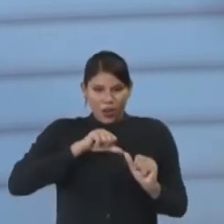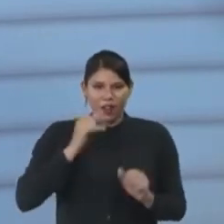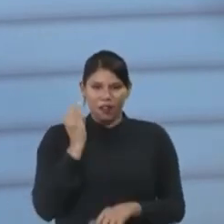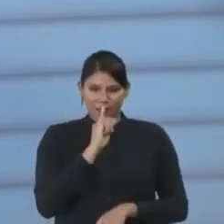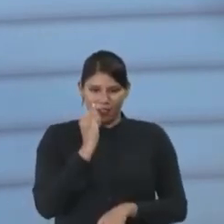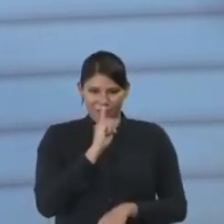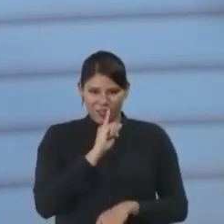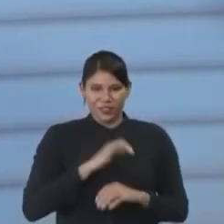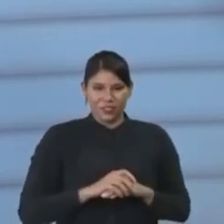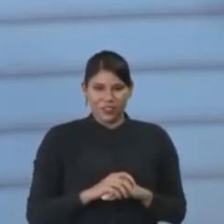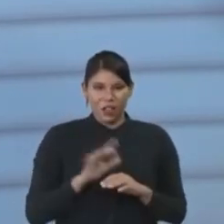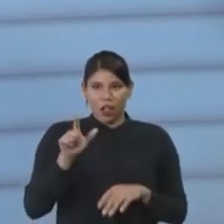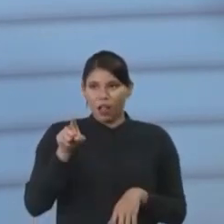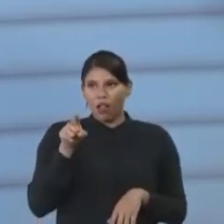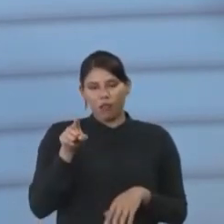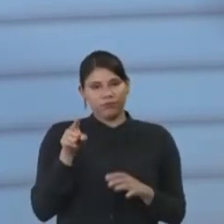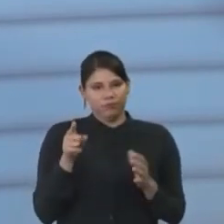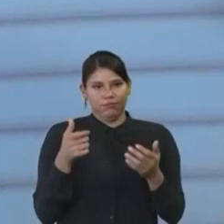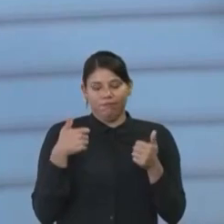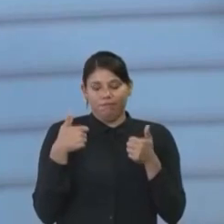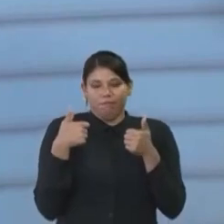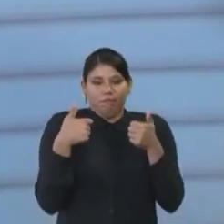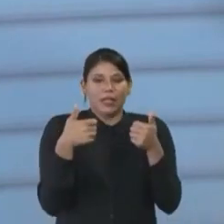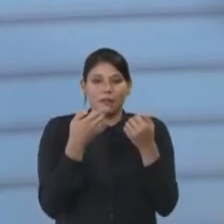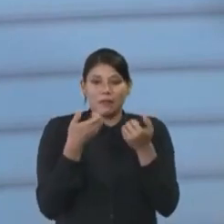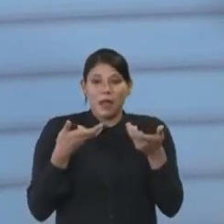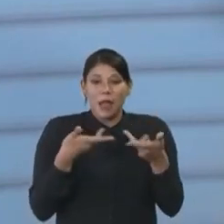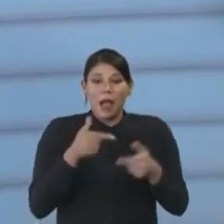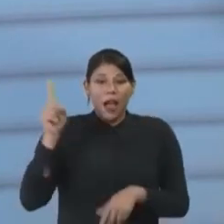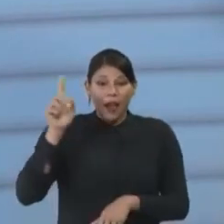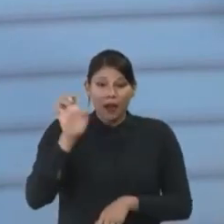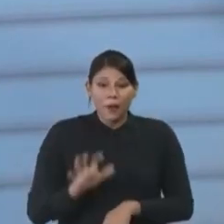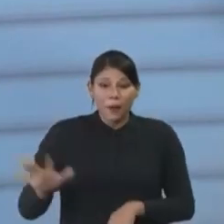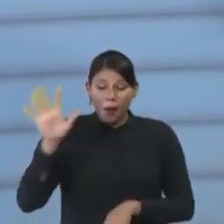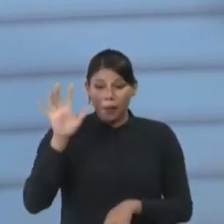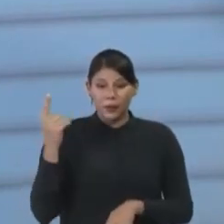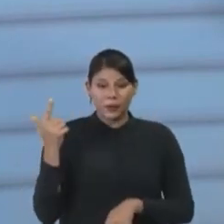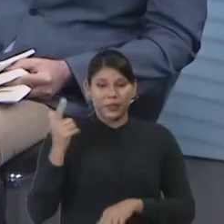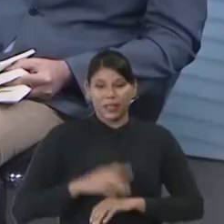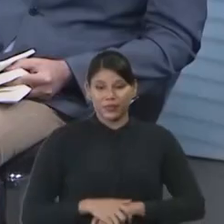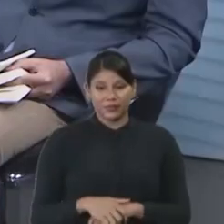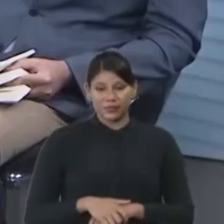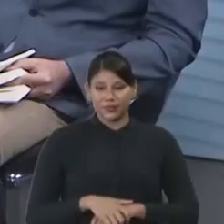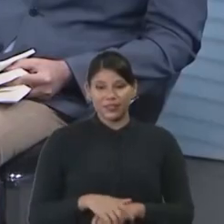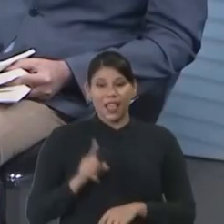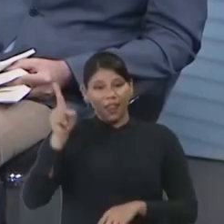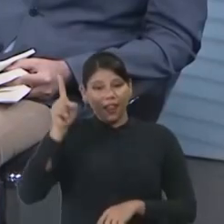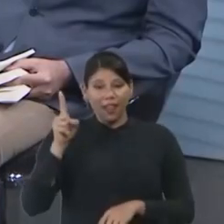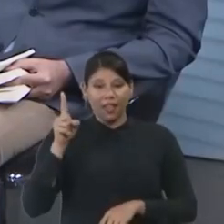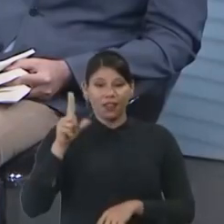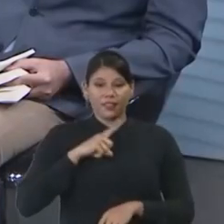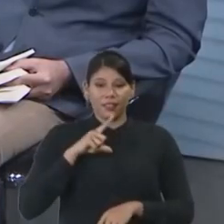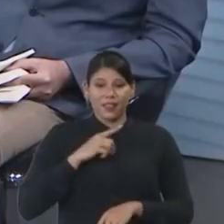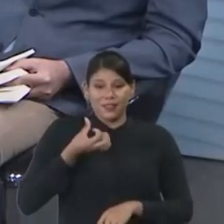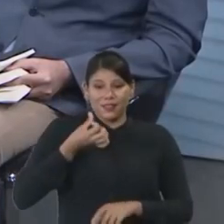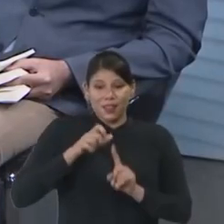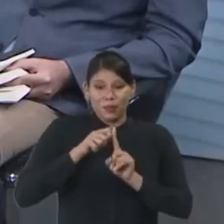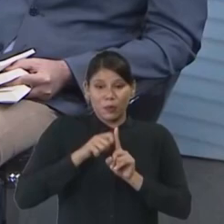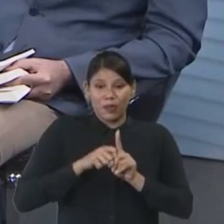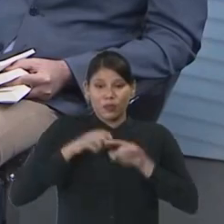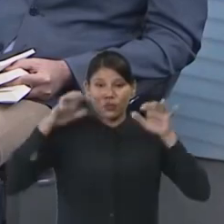isso é um privilégio. Nós temos que... A Europa não tem isso. Ela tem seis meses de inverno. Nós temos que agradecer essa